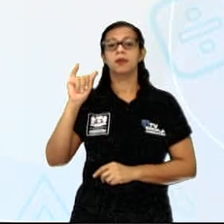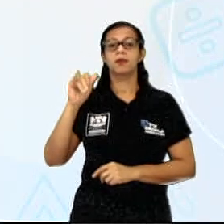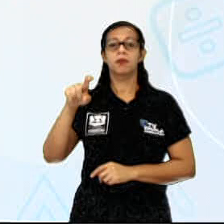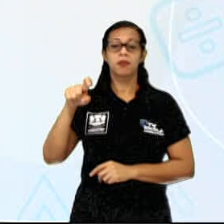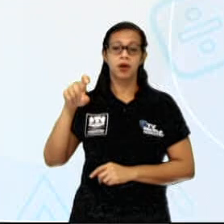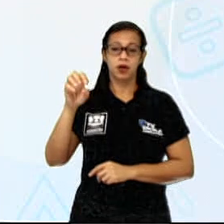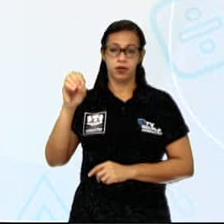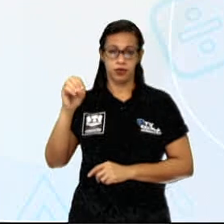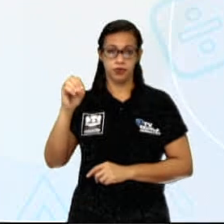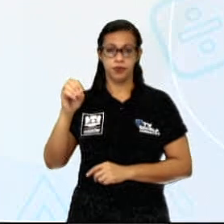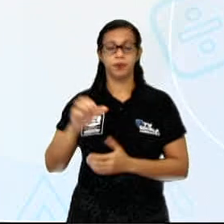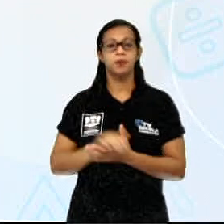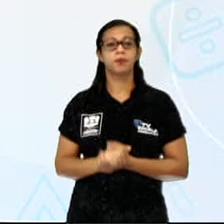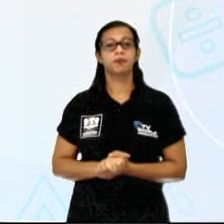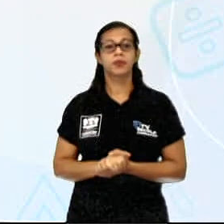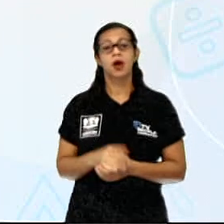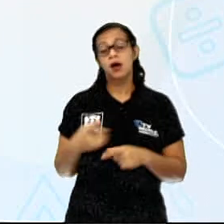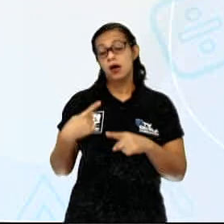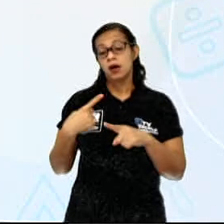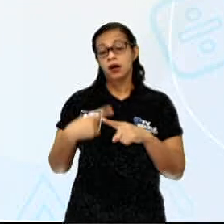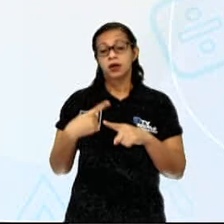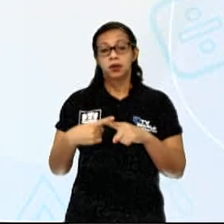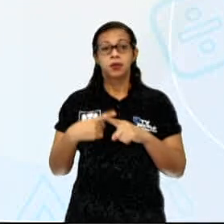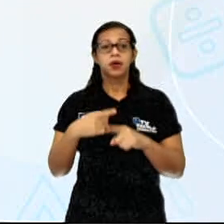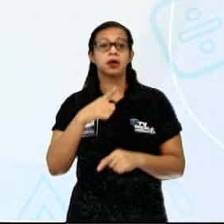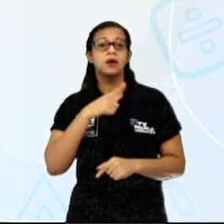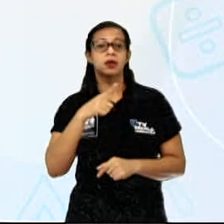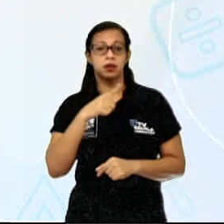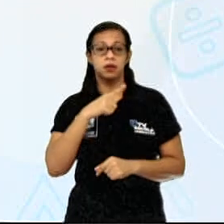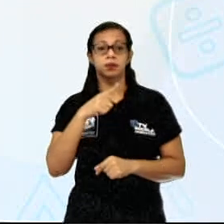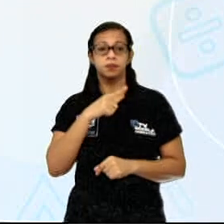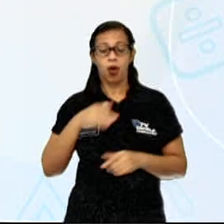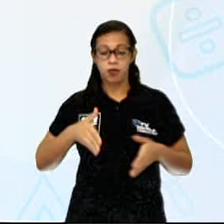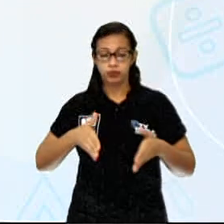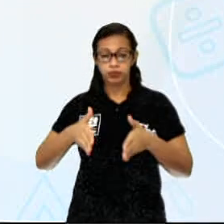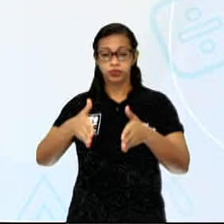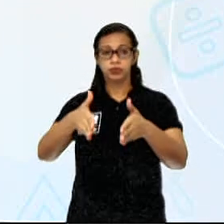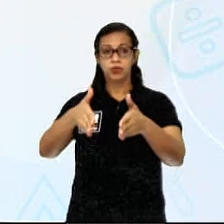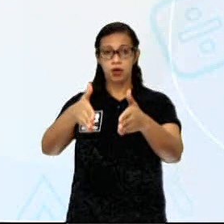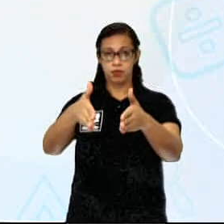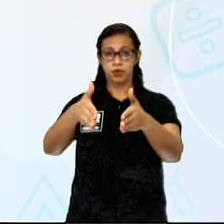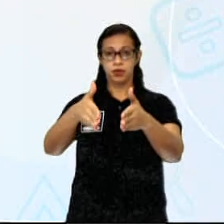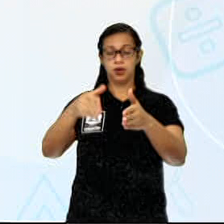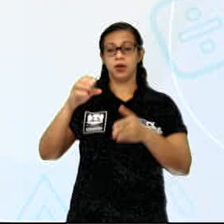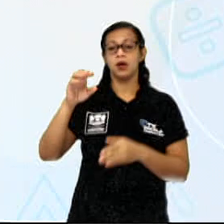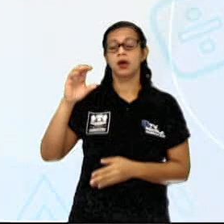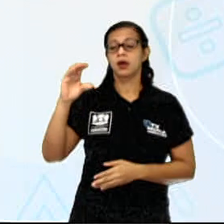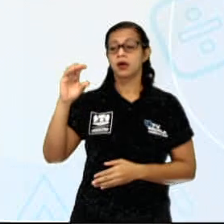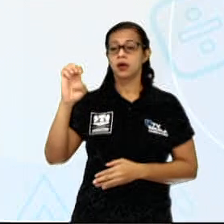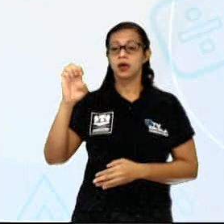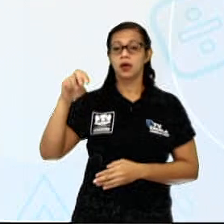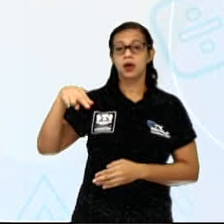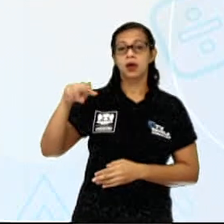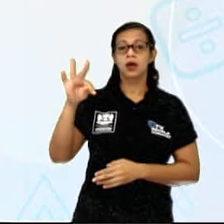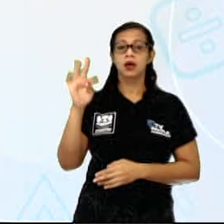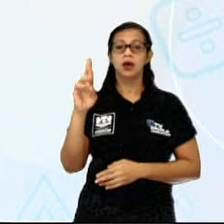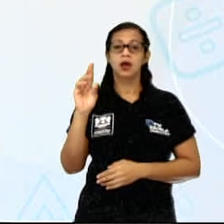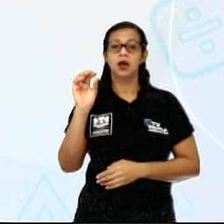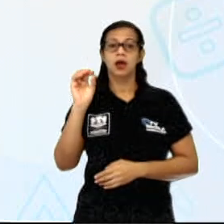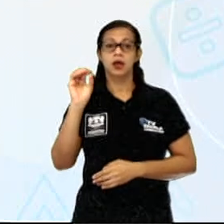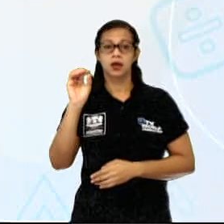no Rio de Janeiro, já depois de sua reforma. Então, gente já vê a Avenida Principal aqui, ampla,